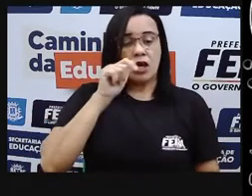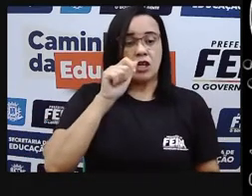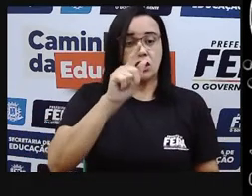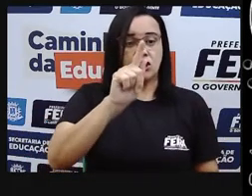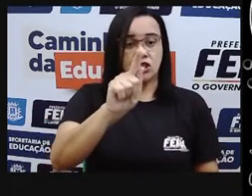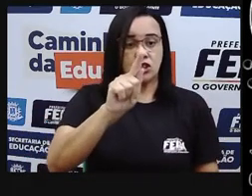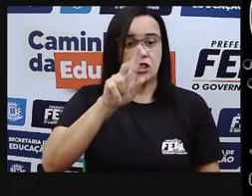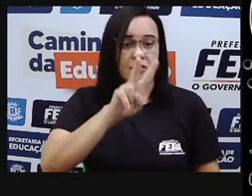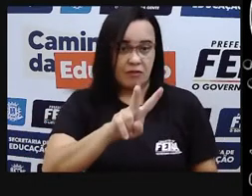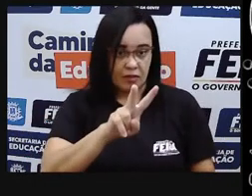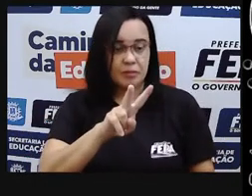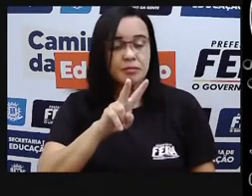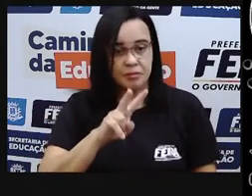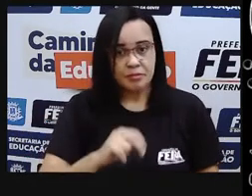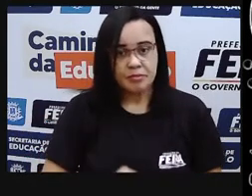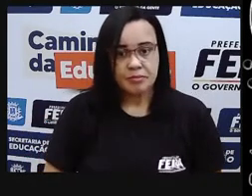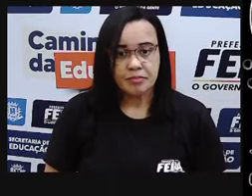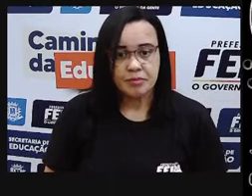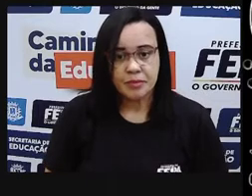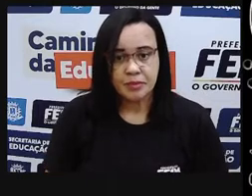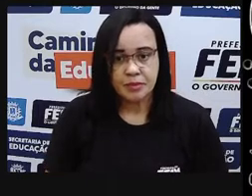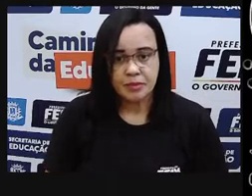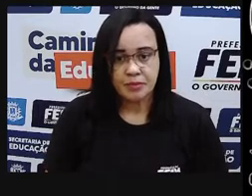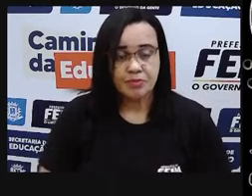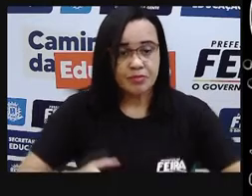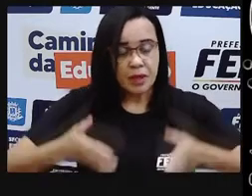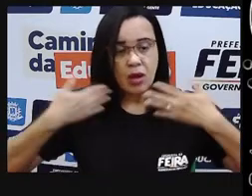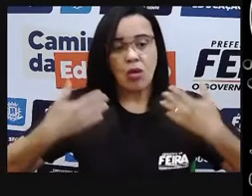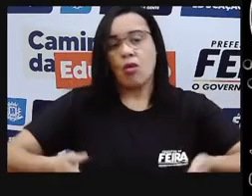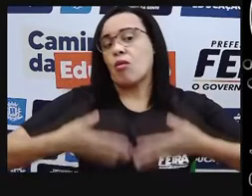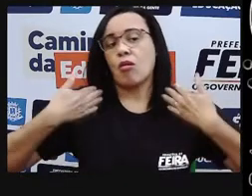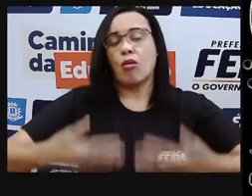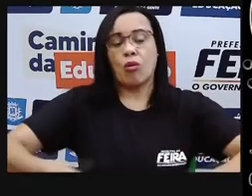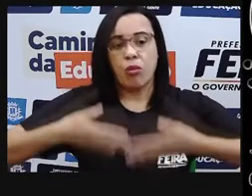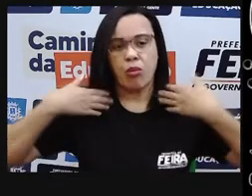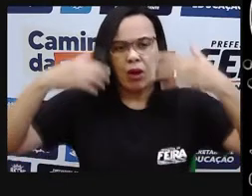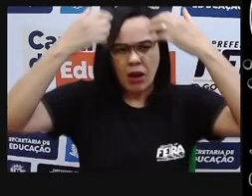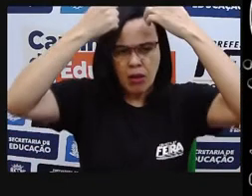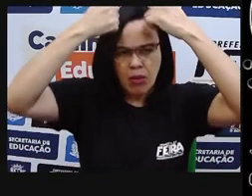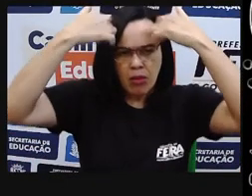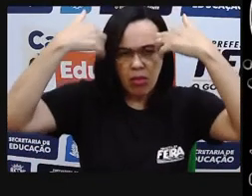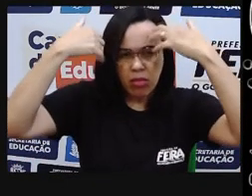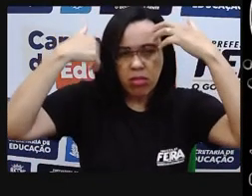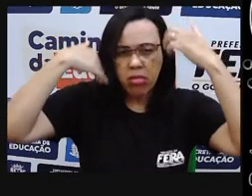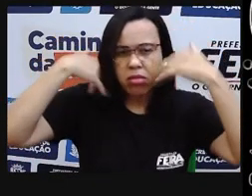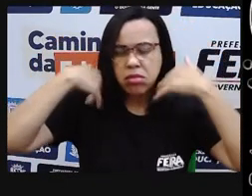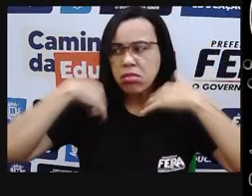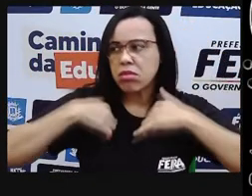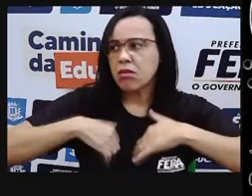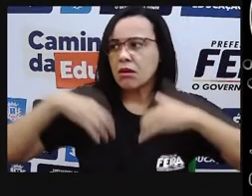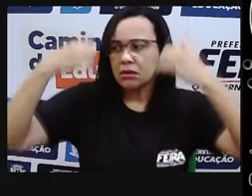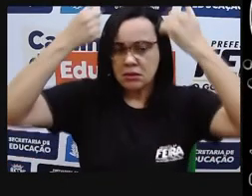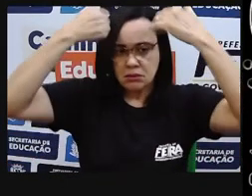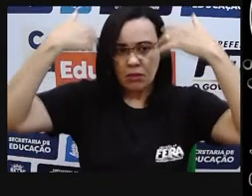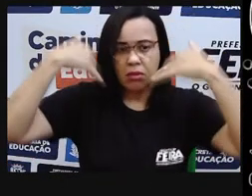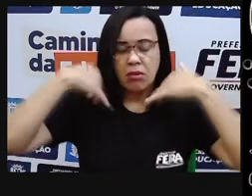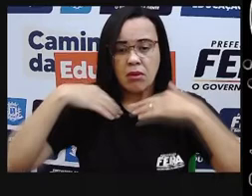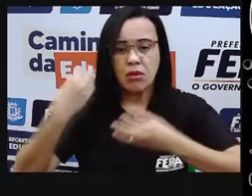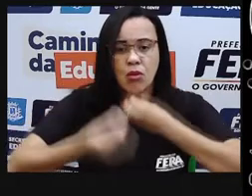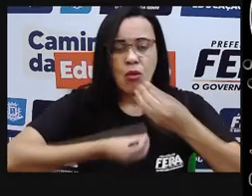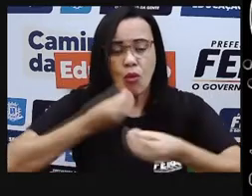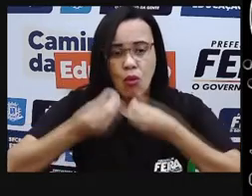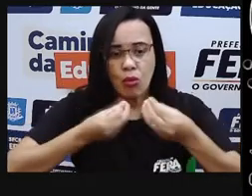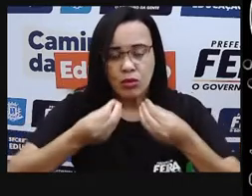que eu estou com calor, começa a suar, isso tem a ver com a nossa energia térmica? Se